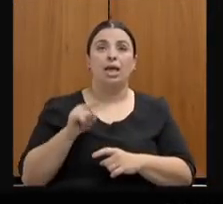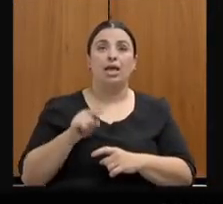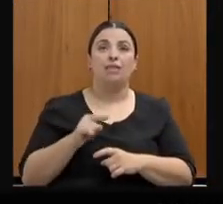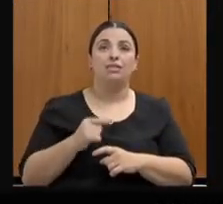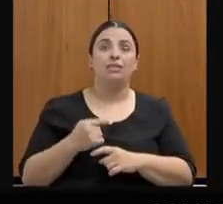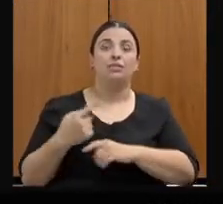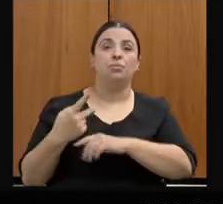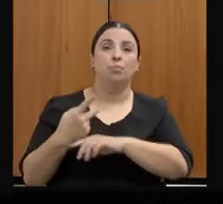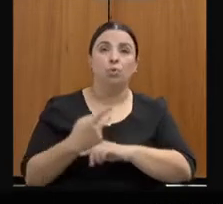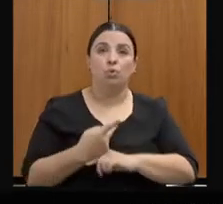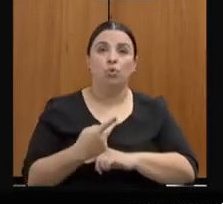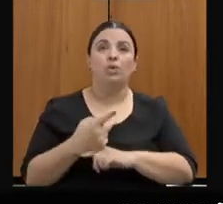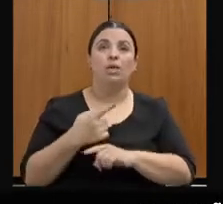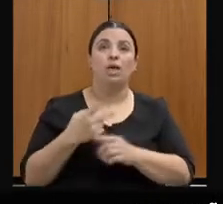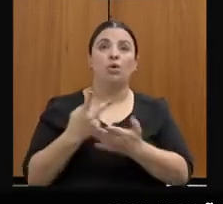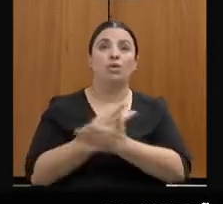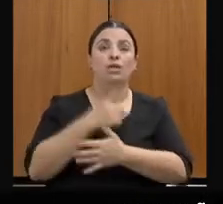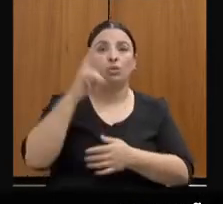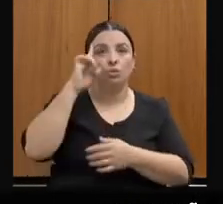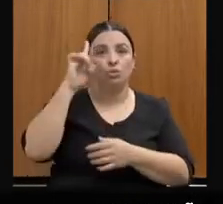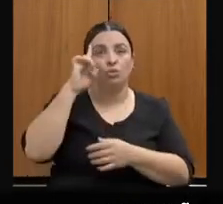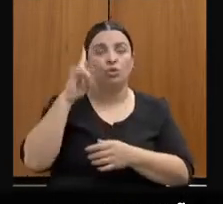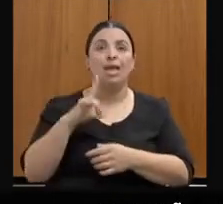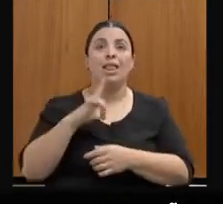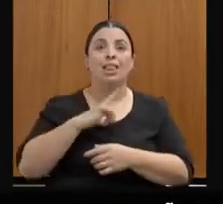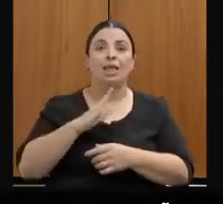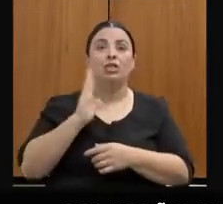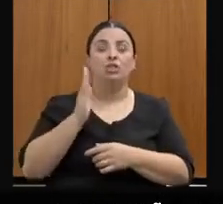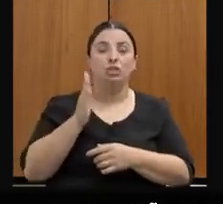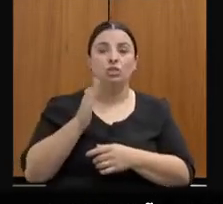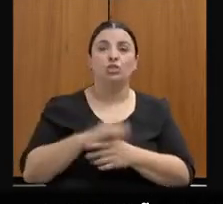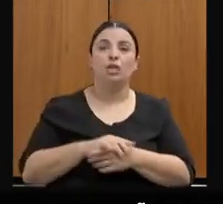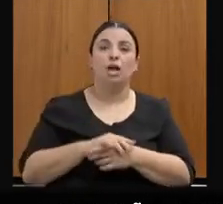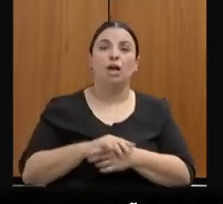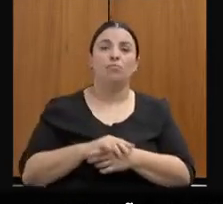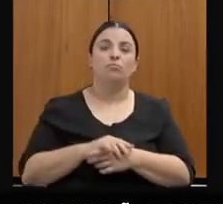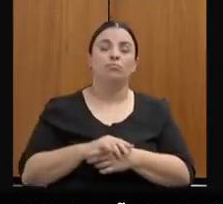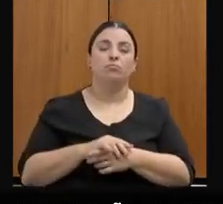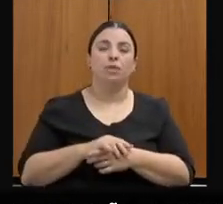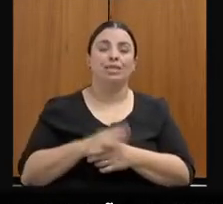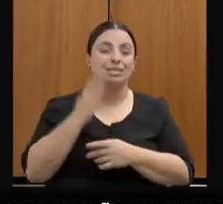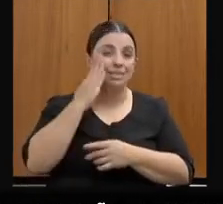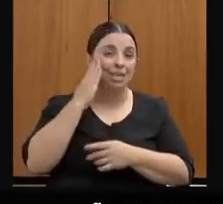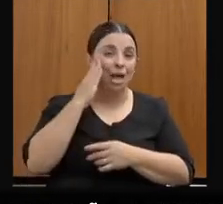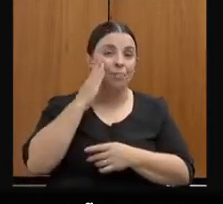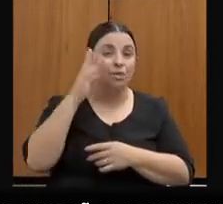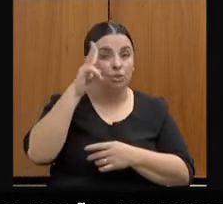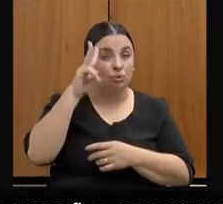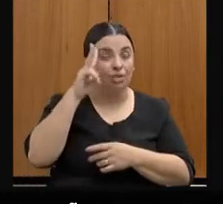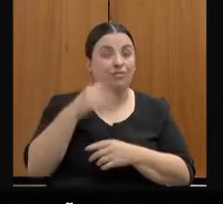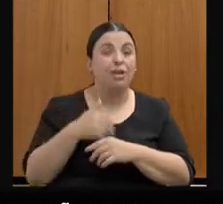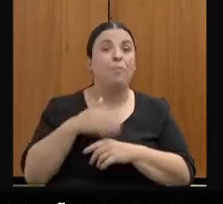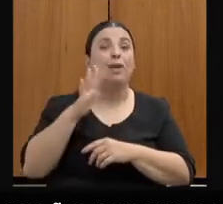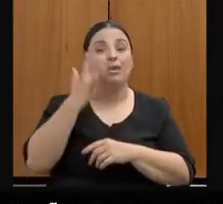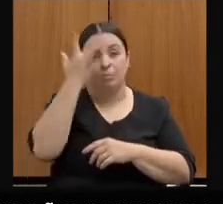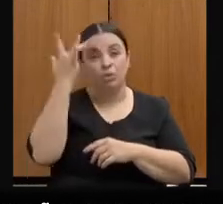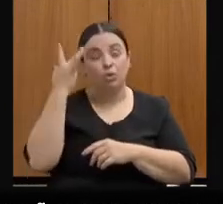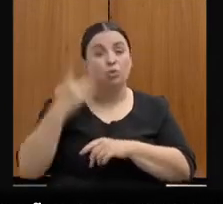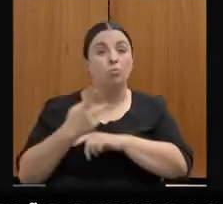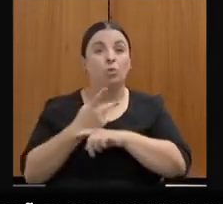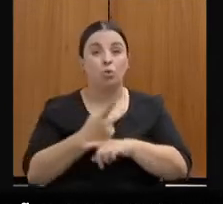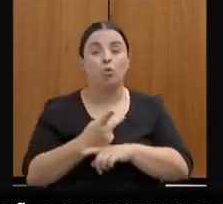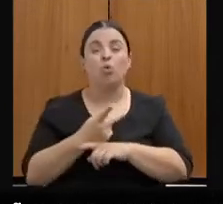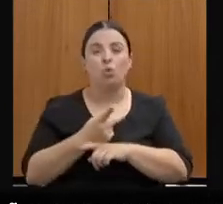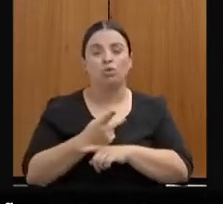diariamente. A gente tem, estatisticamente, que segunda-feira é um dia que a gente recebe mais mulheres na unidade. Então, gente